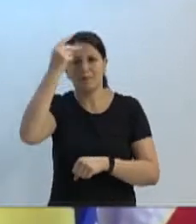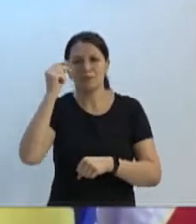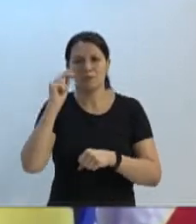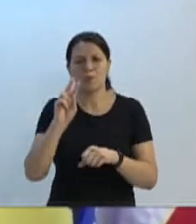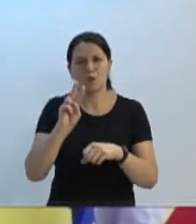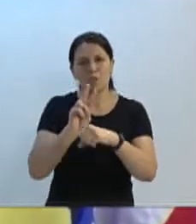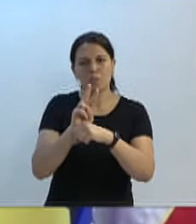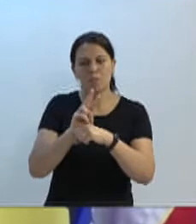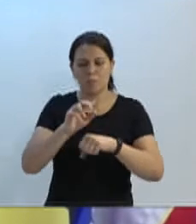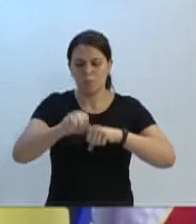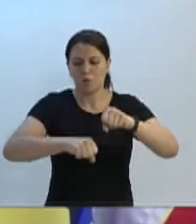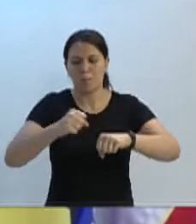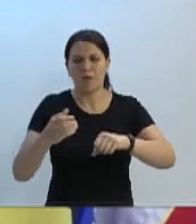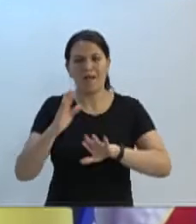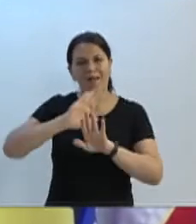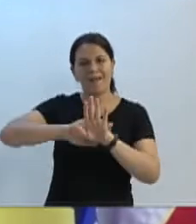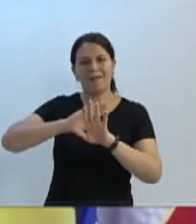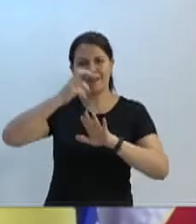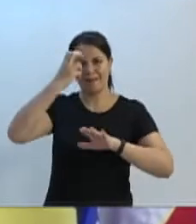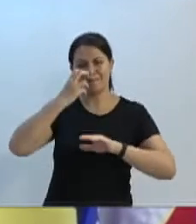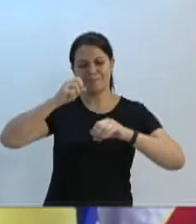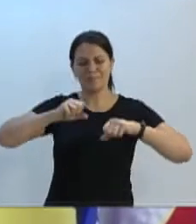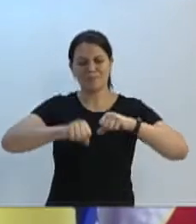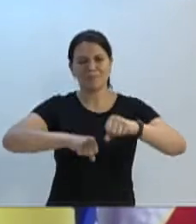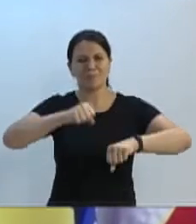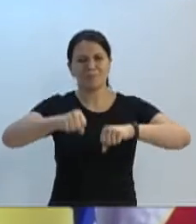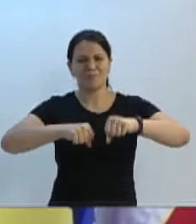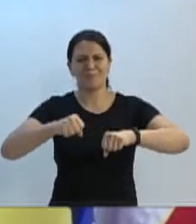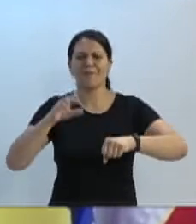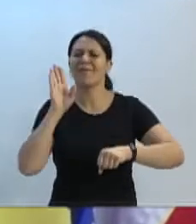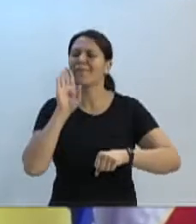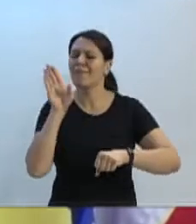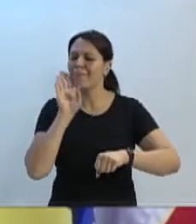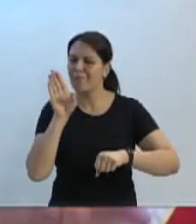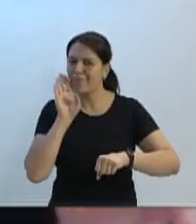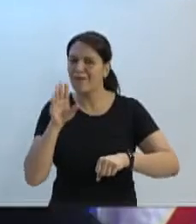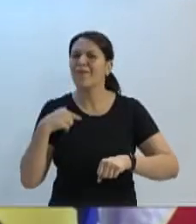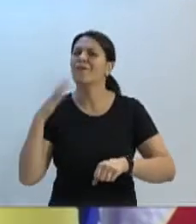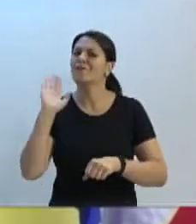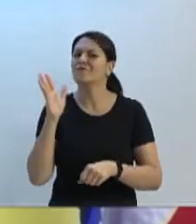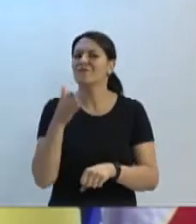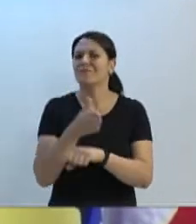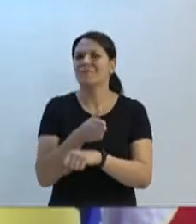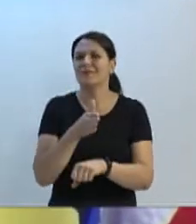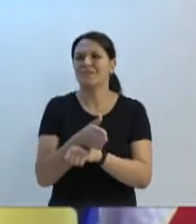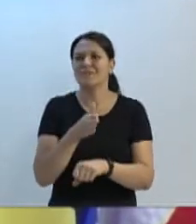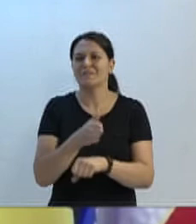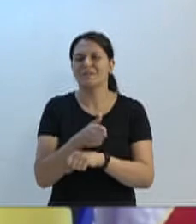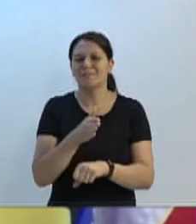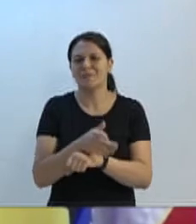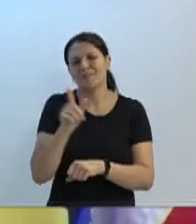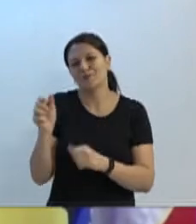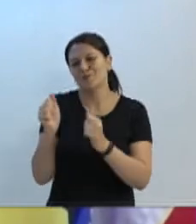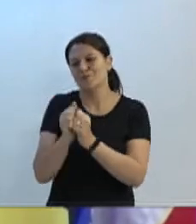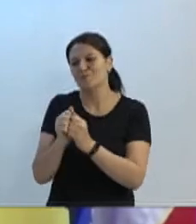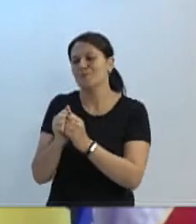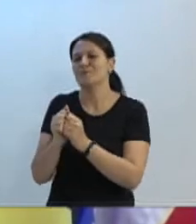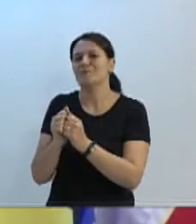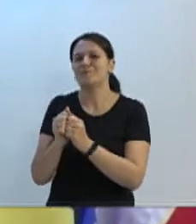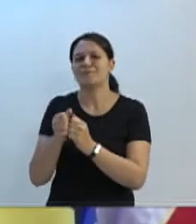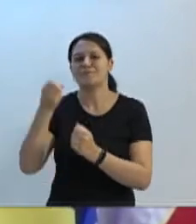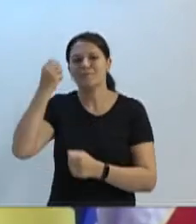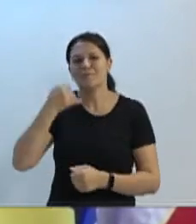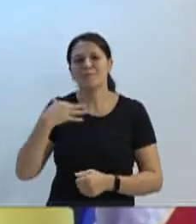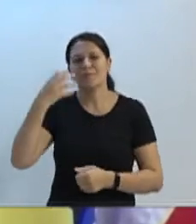bicicleta. E é muito legal, é um momento mágico, eu já participei algumas vezes, e está aqui a Baixinha, testemunha,